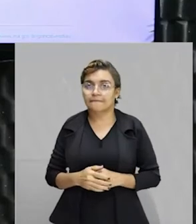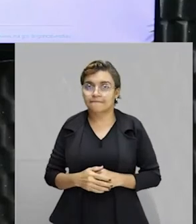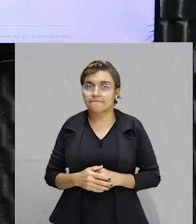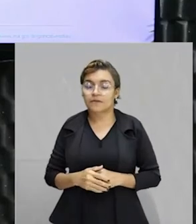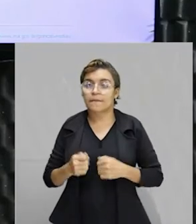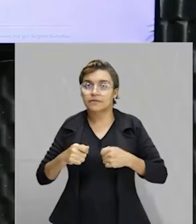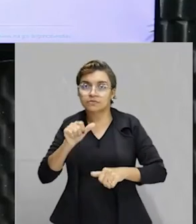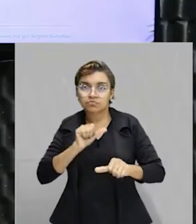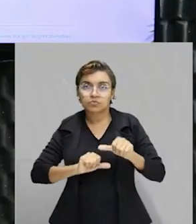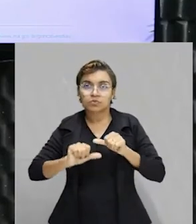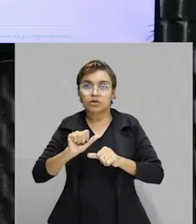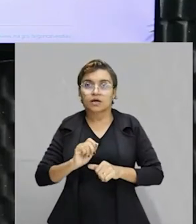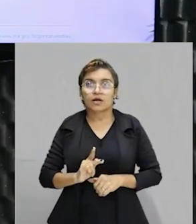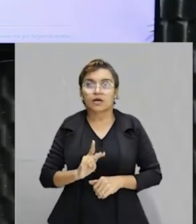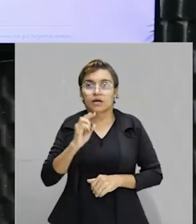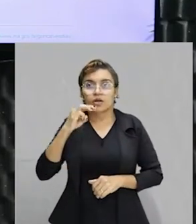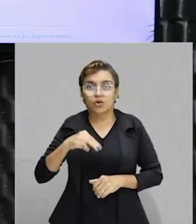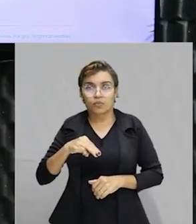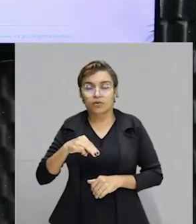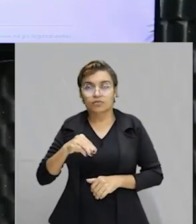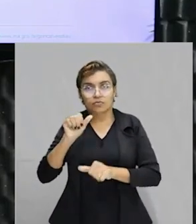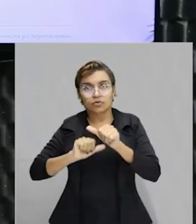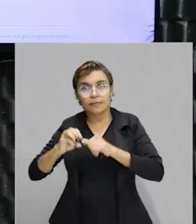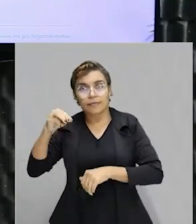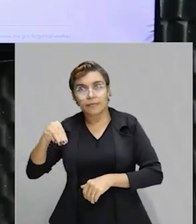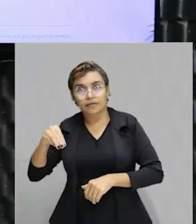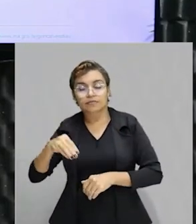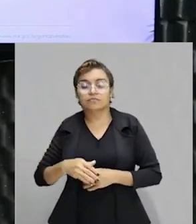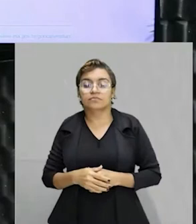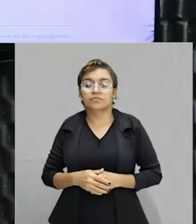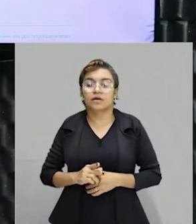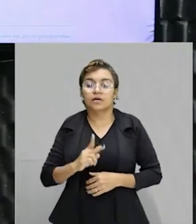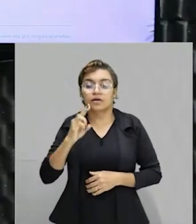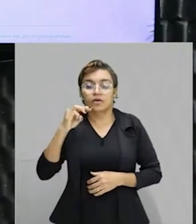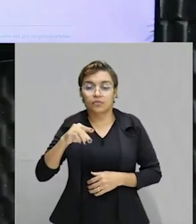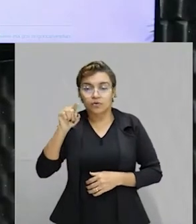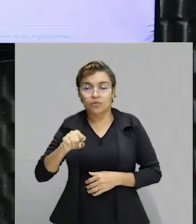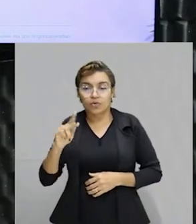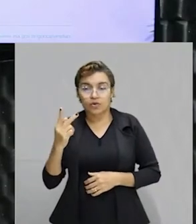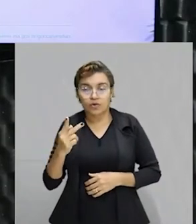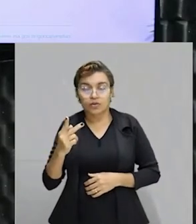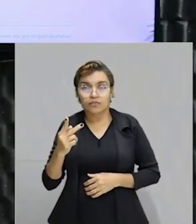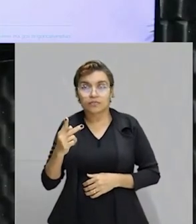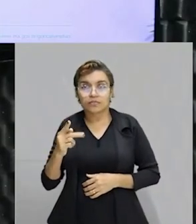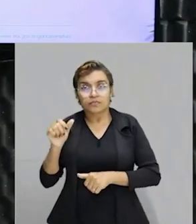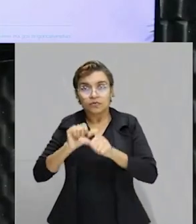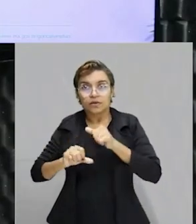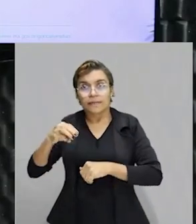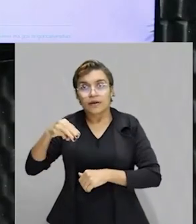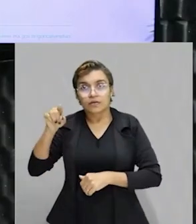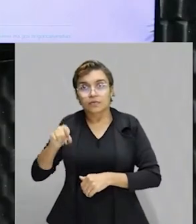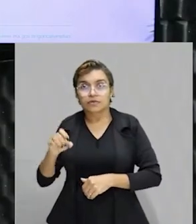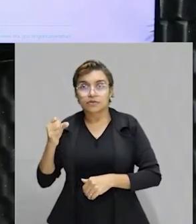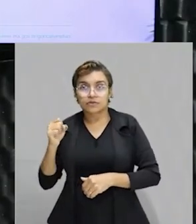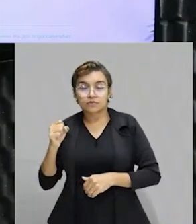Conversão de quilômetro pra metro automaticamente, né, quilômetro por hora para metro por segundo. Nesse caso,